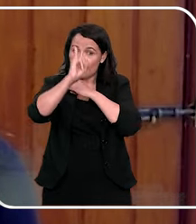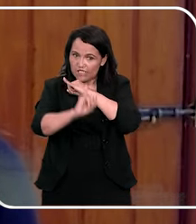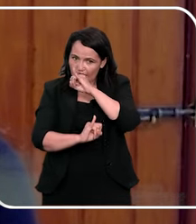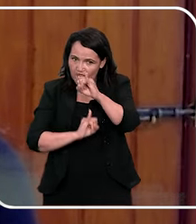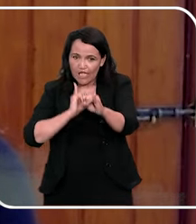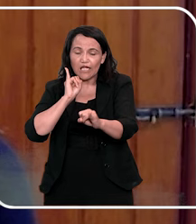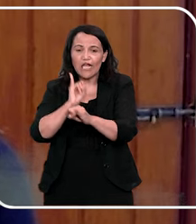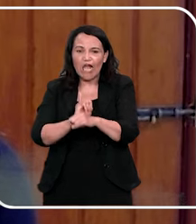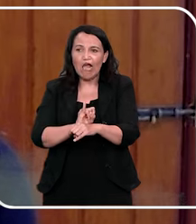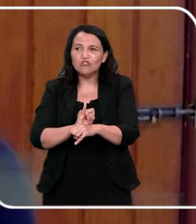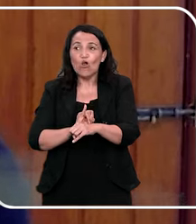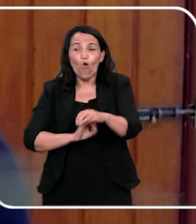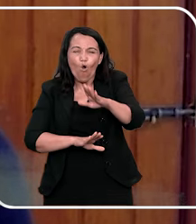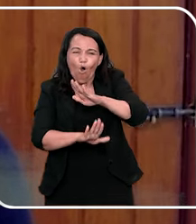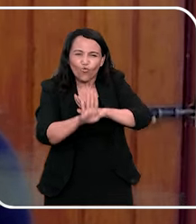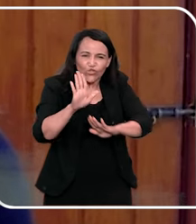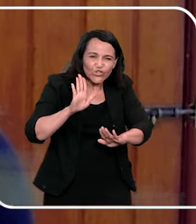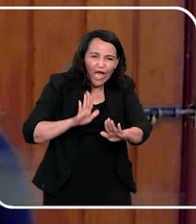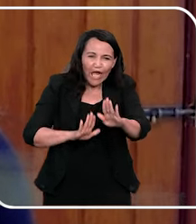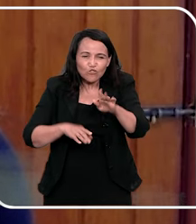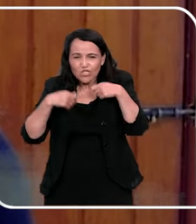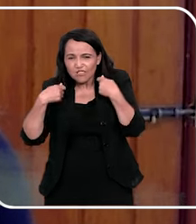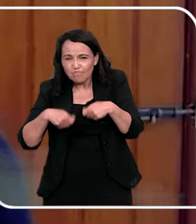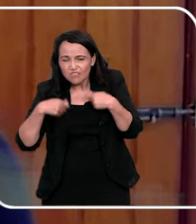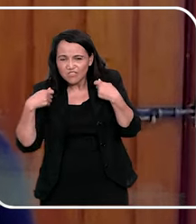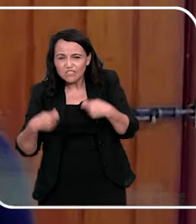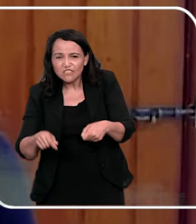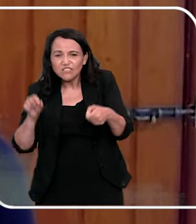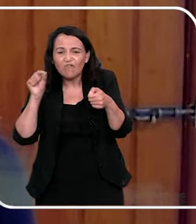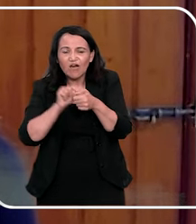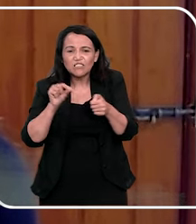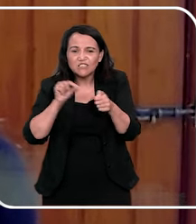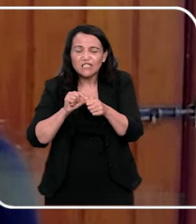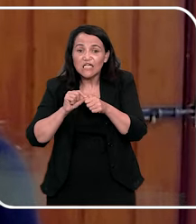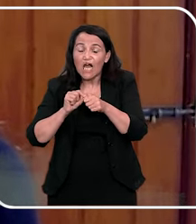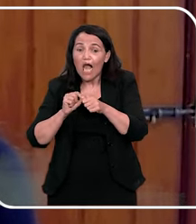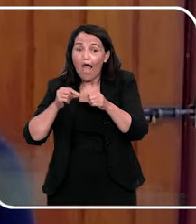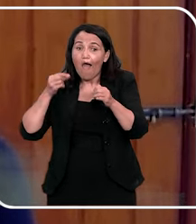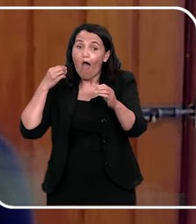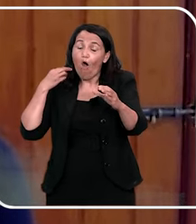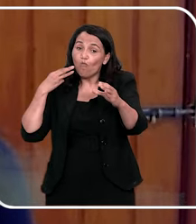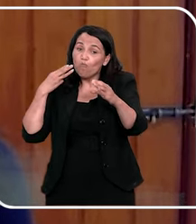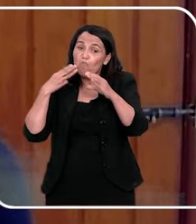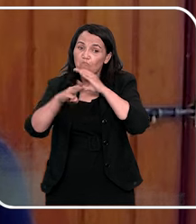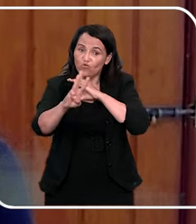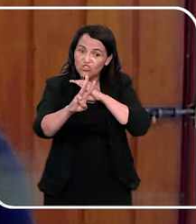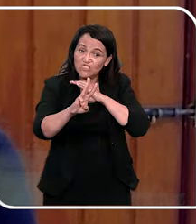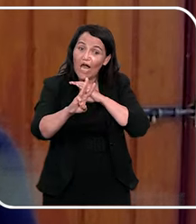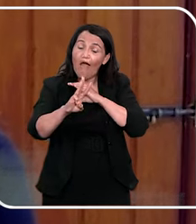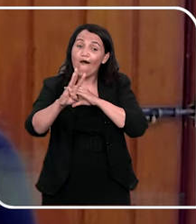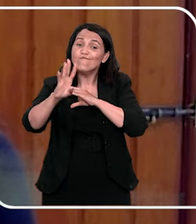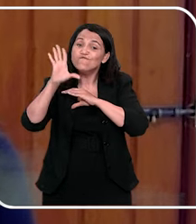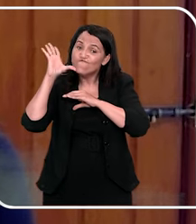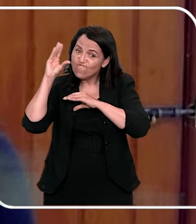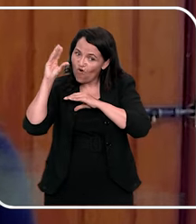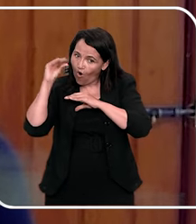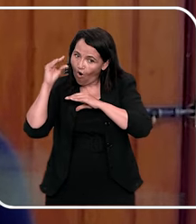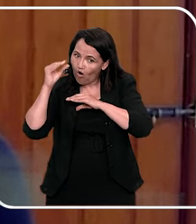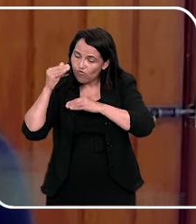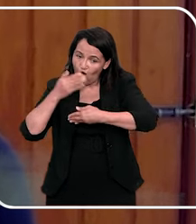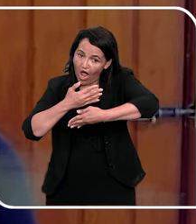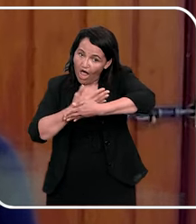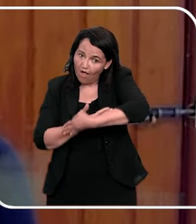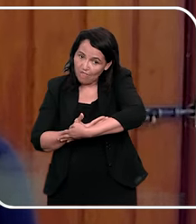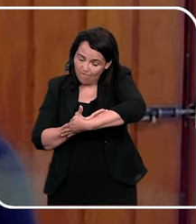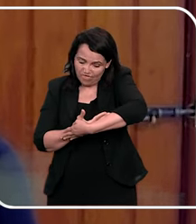o cuidado que a gente tem que ter ao postar fotos de filhos, existem, para vocês terem noção, a amamentação, ela é